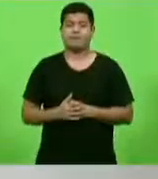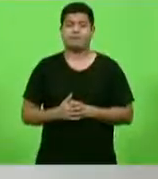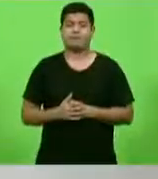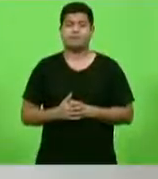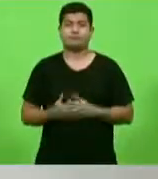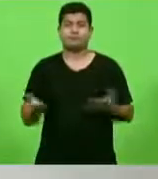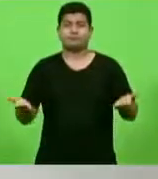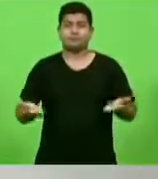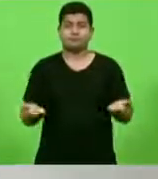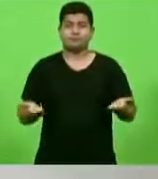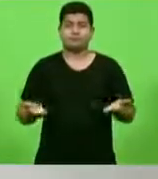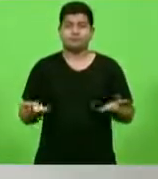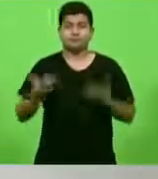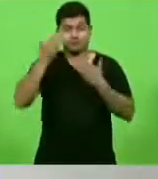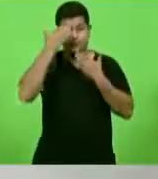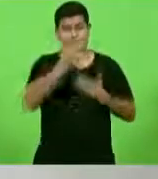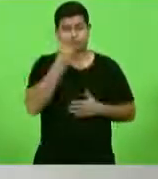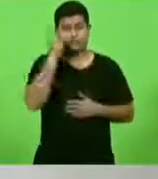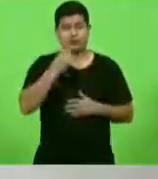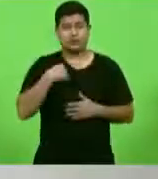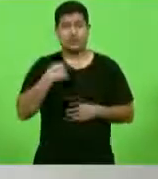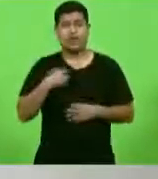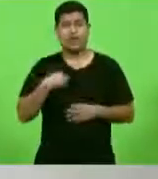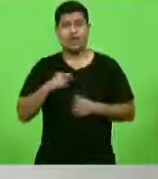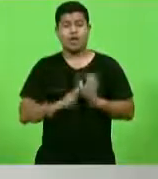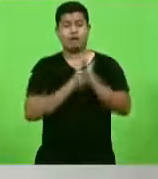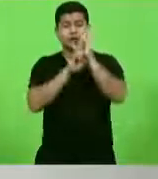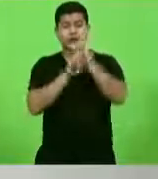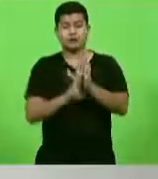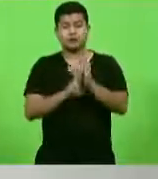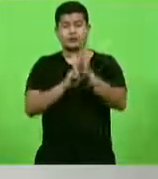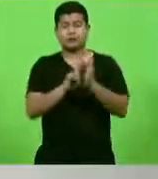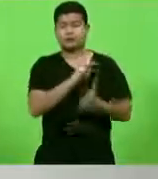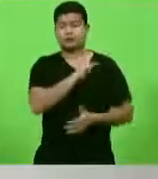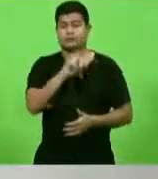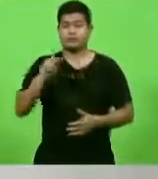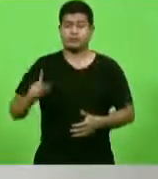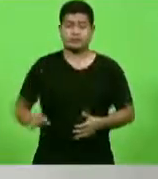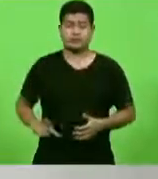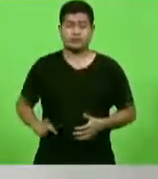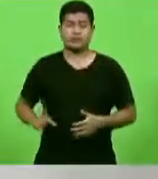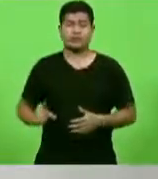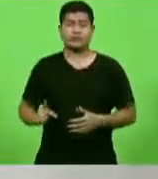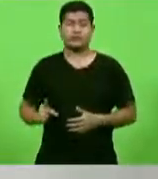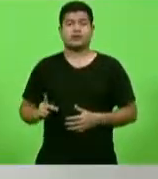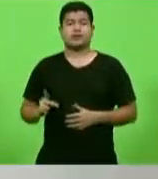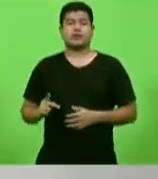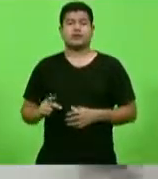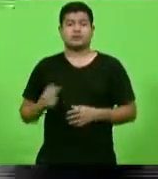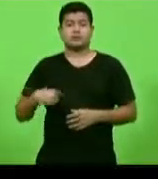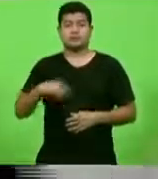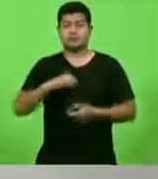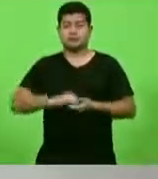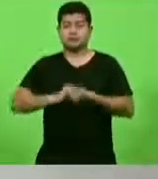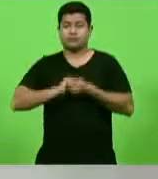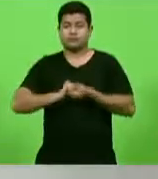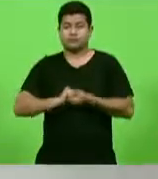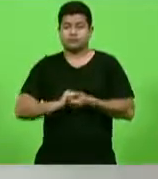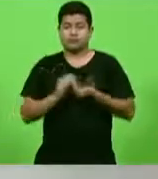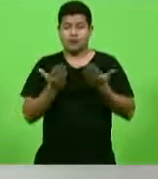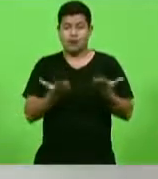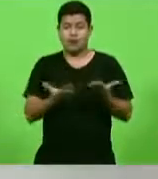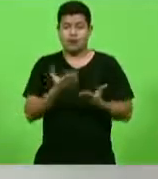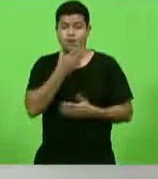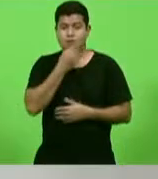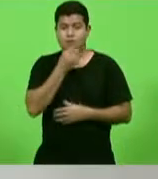Obrigado, deputada. Em nome dessa presidência, em nome do deputado Kennedy Nunes, nós queremos cumprimentar o subtenente da PM,